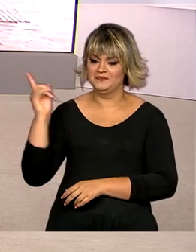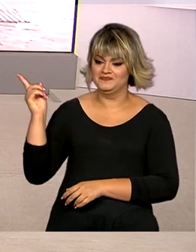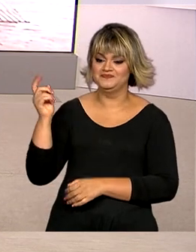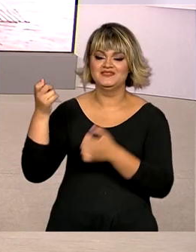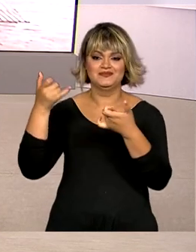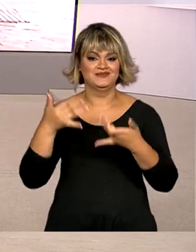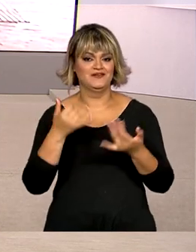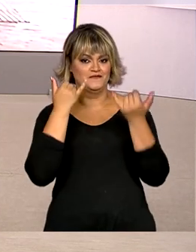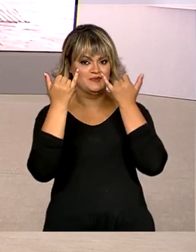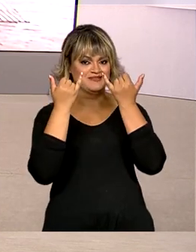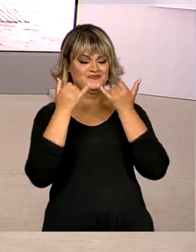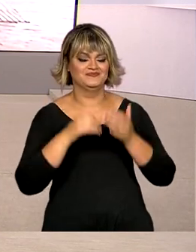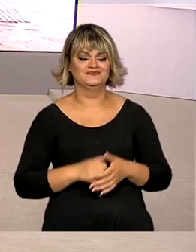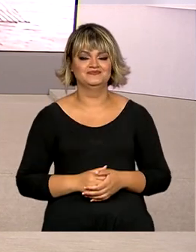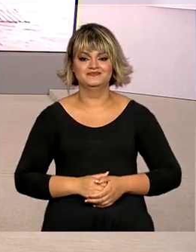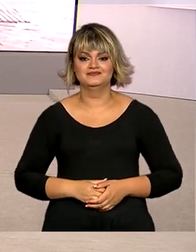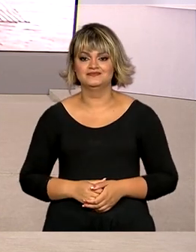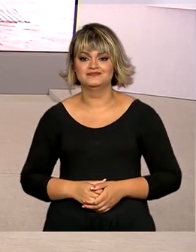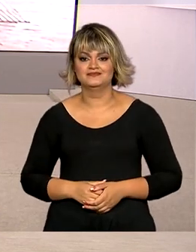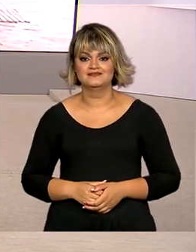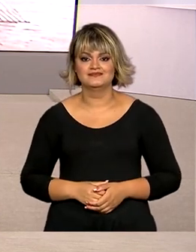detalhes pra gente. Bom dia, Glauco.